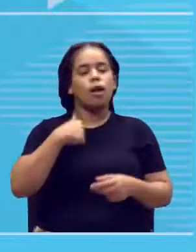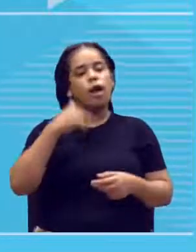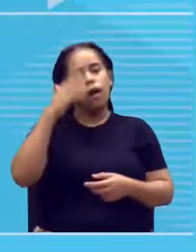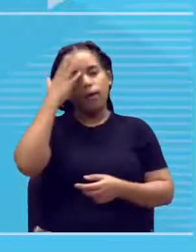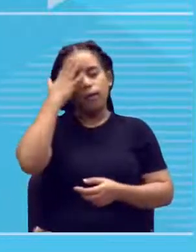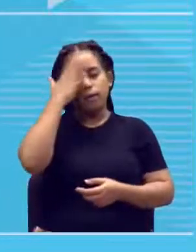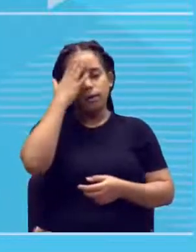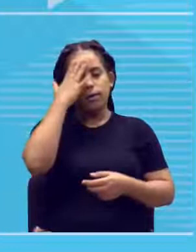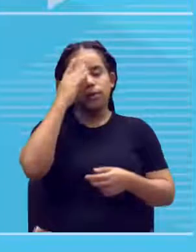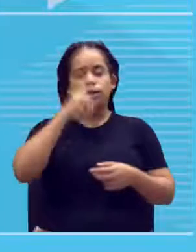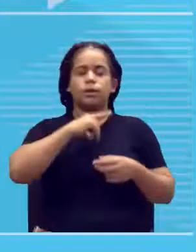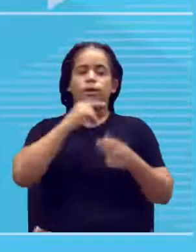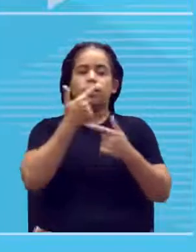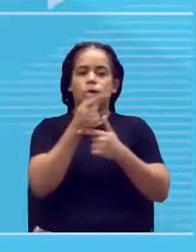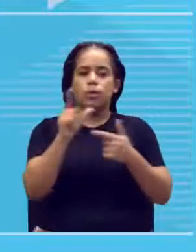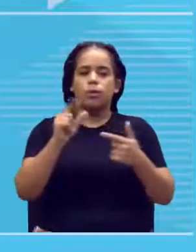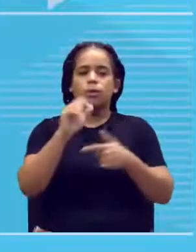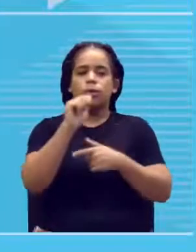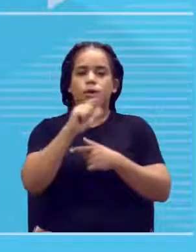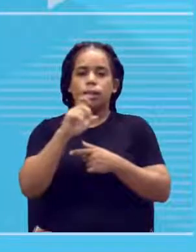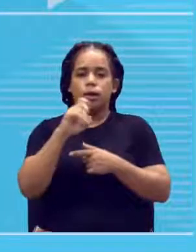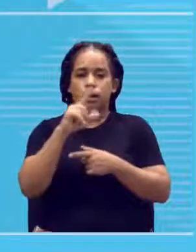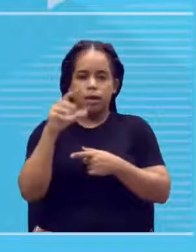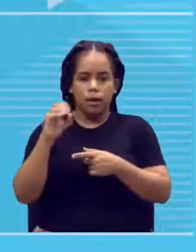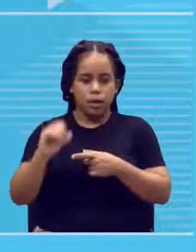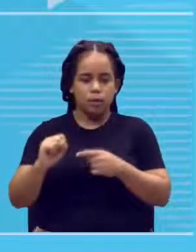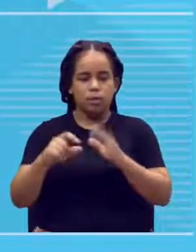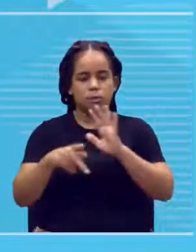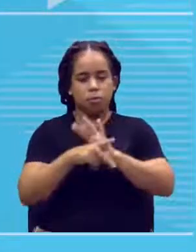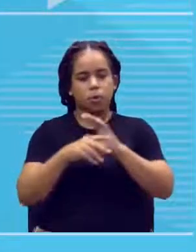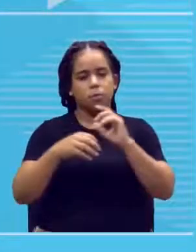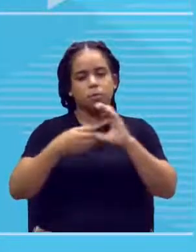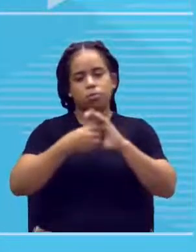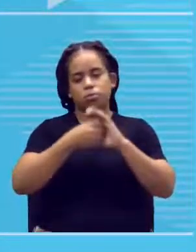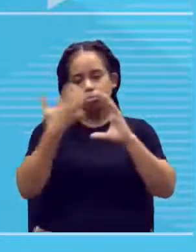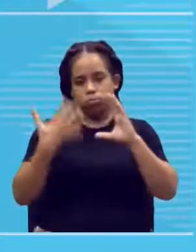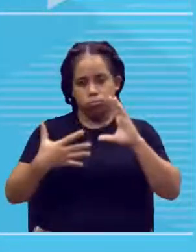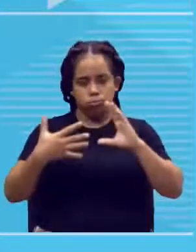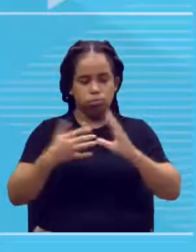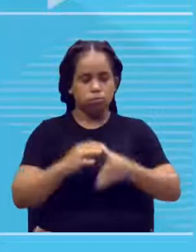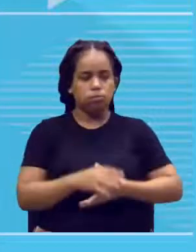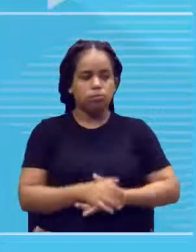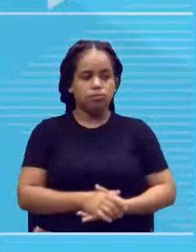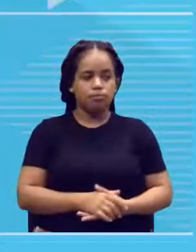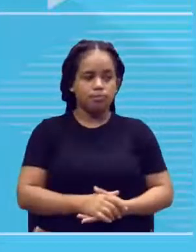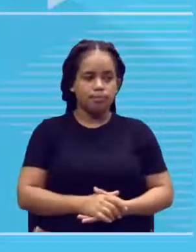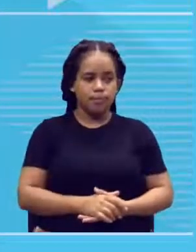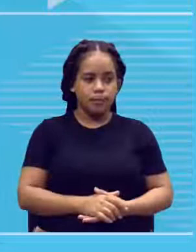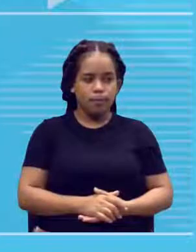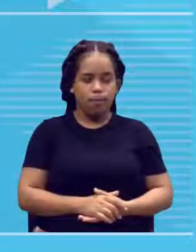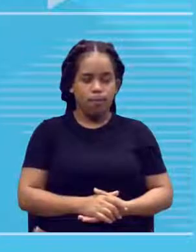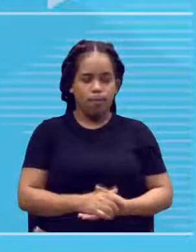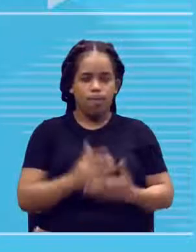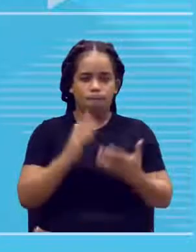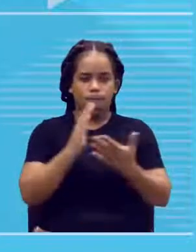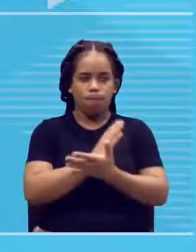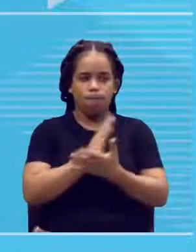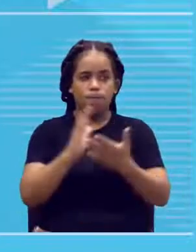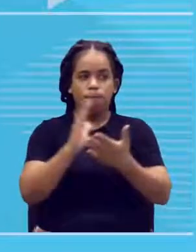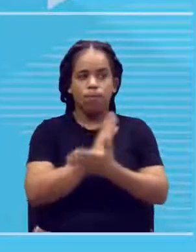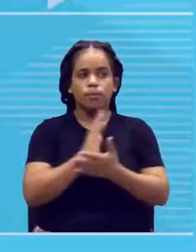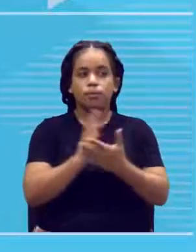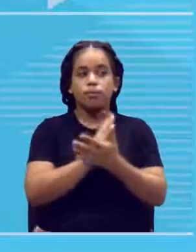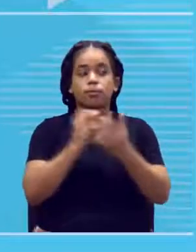alelos, Variações daquele mesmo gene, ok? Bom, algumas linhas também são